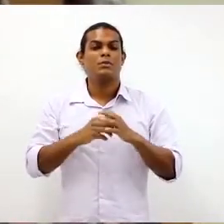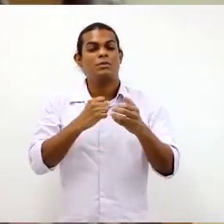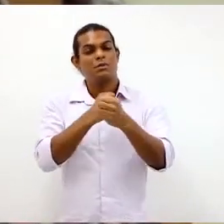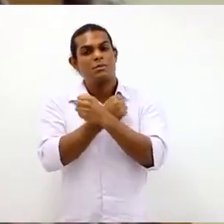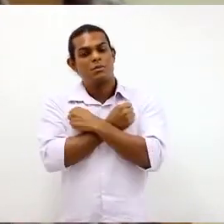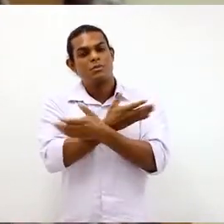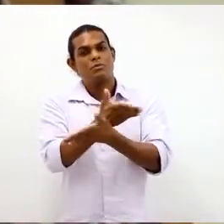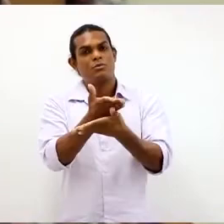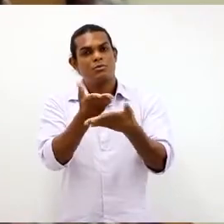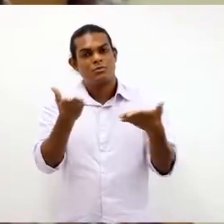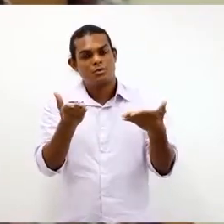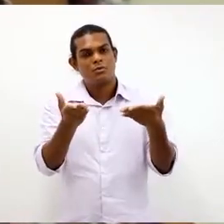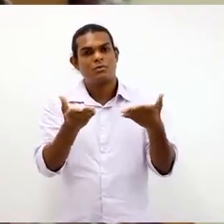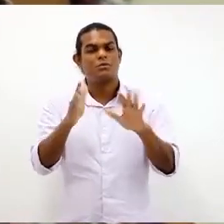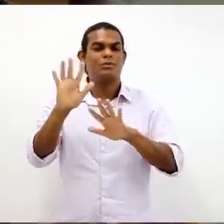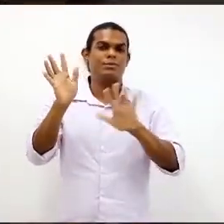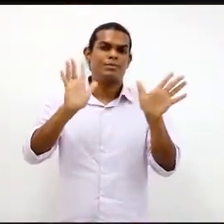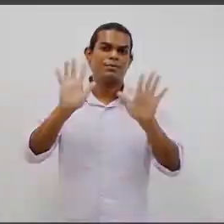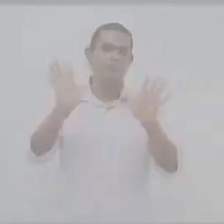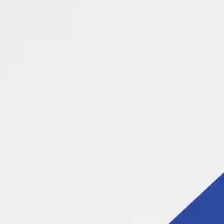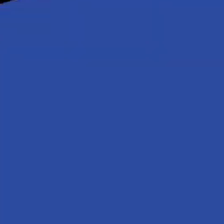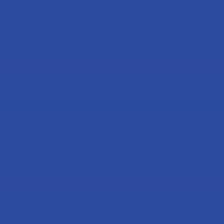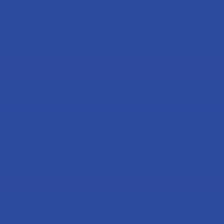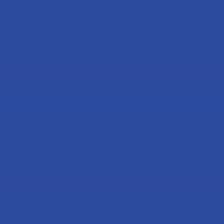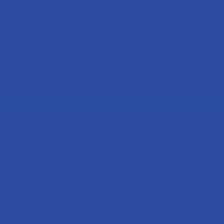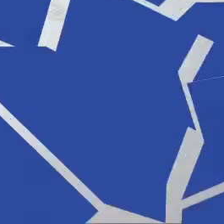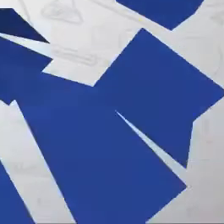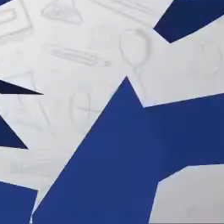abraço para todos, e quem sabe nós nos veremos mais adiante.